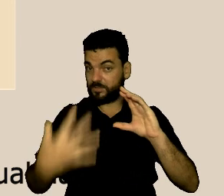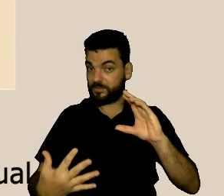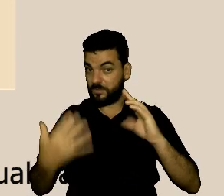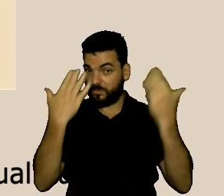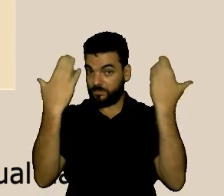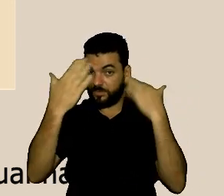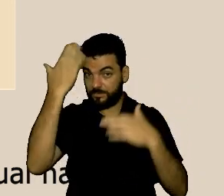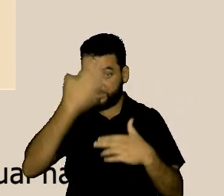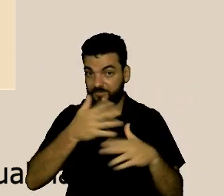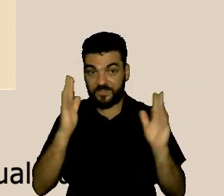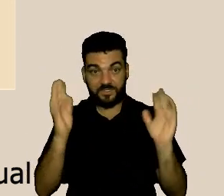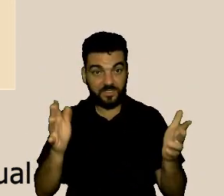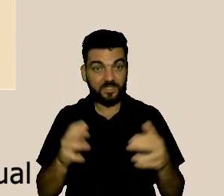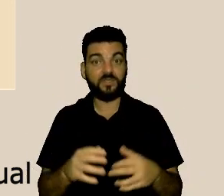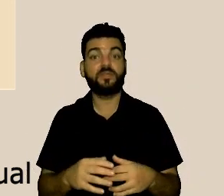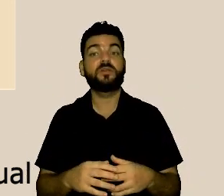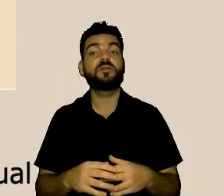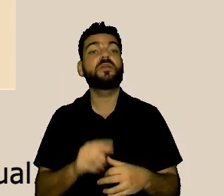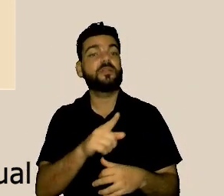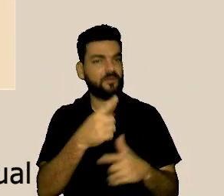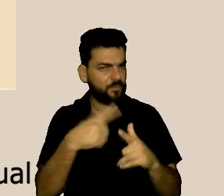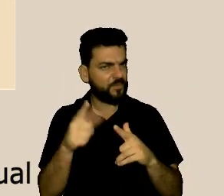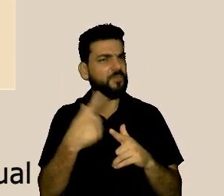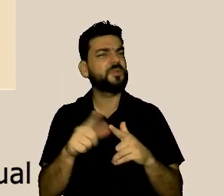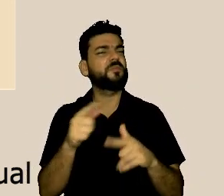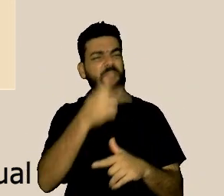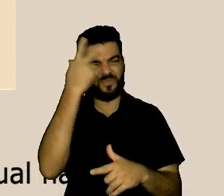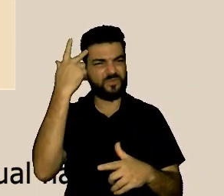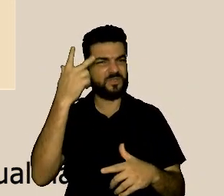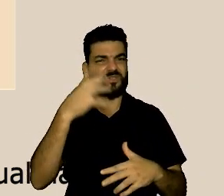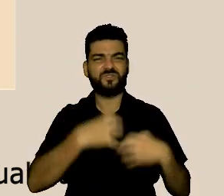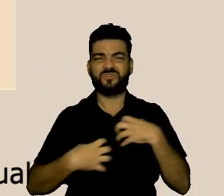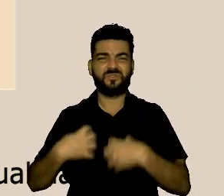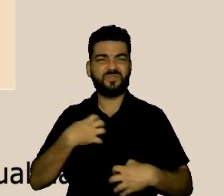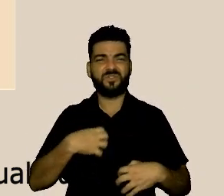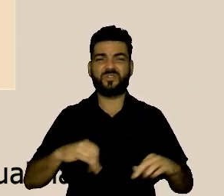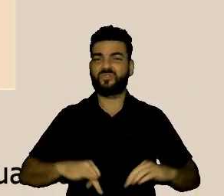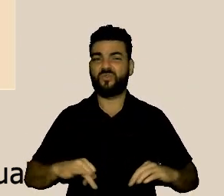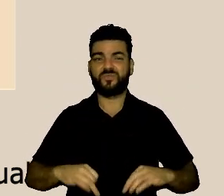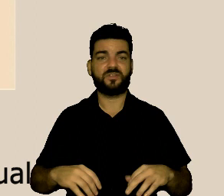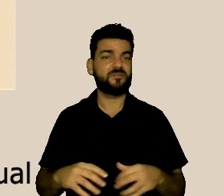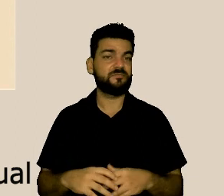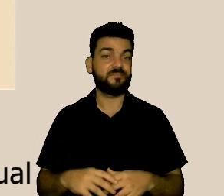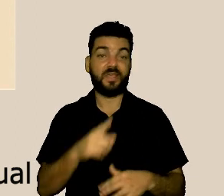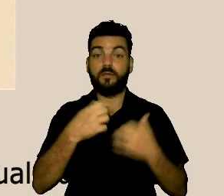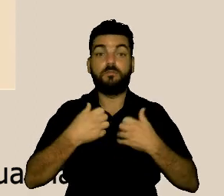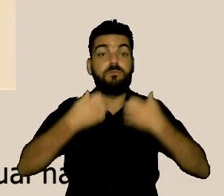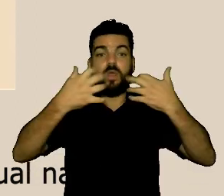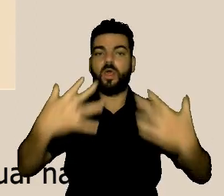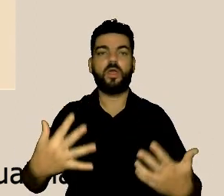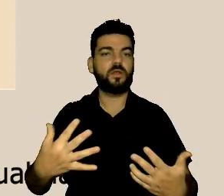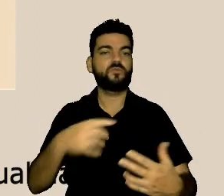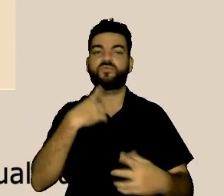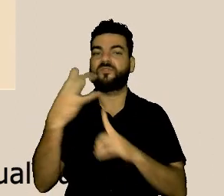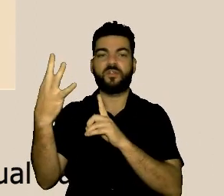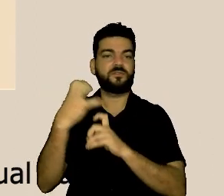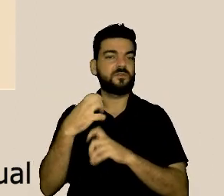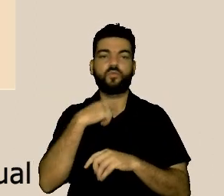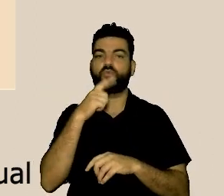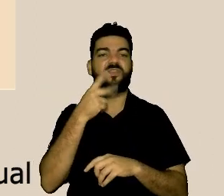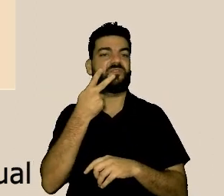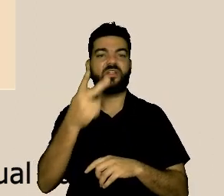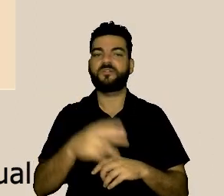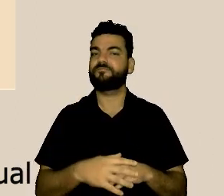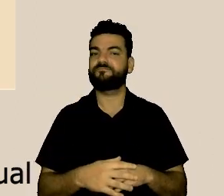que já estavam numa situação muito grande de sofrimento, primeiro, pessoa nem fala a palavra, nem fala que ele está sofrendo assédio.